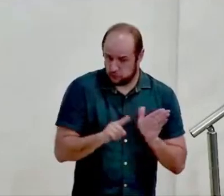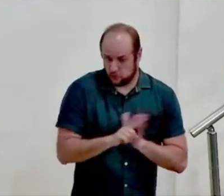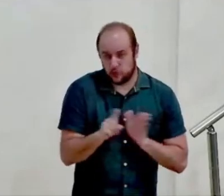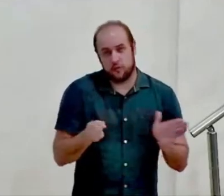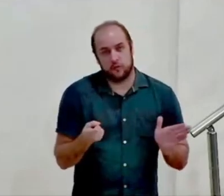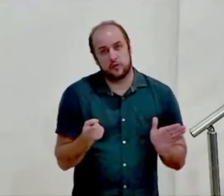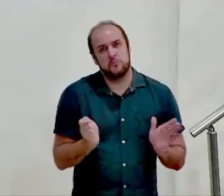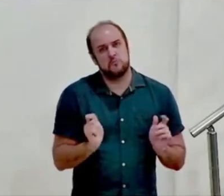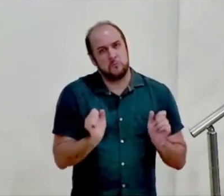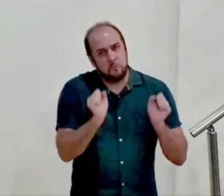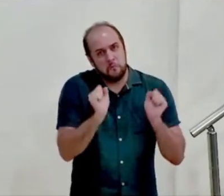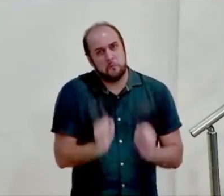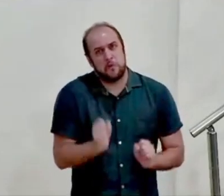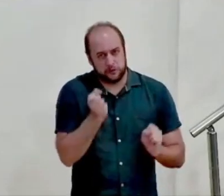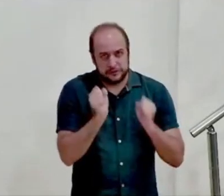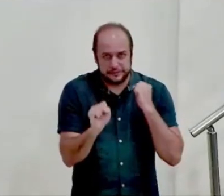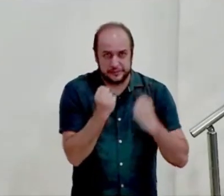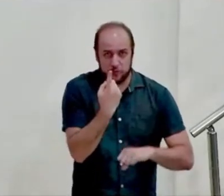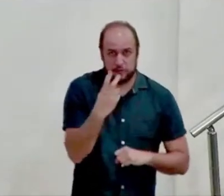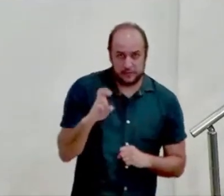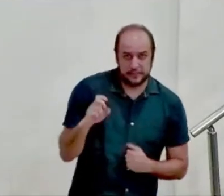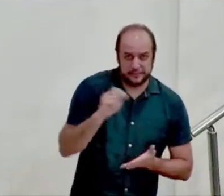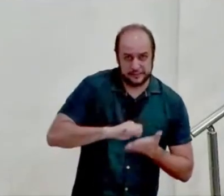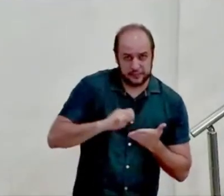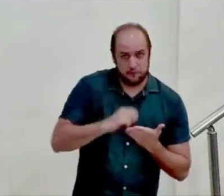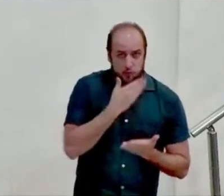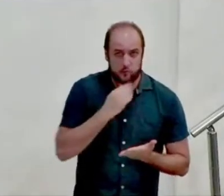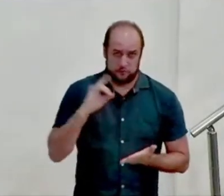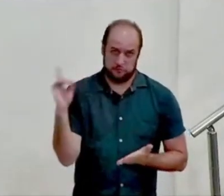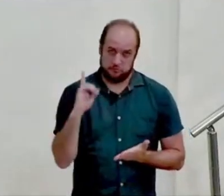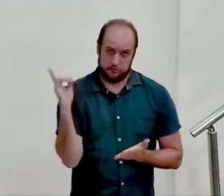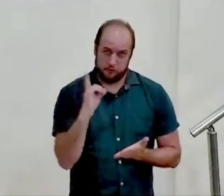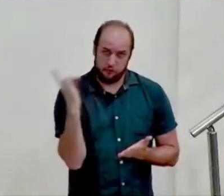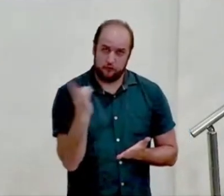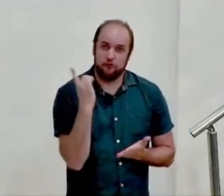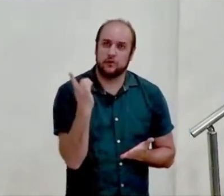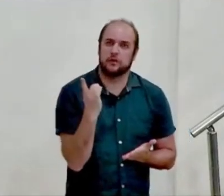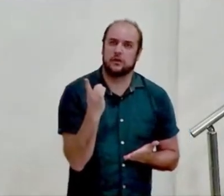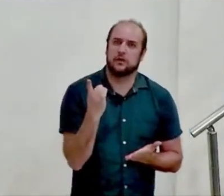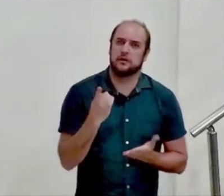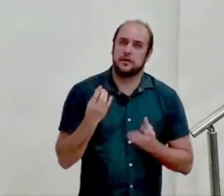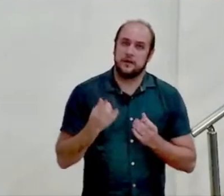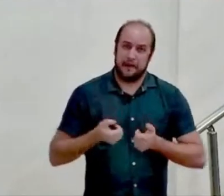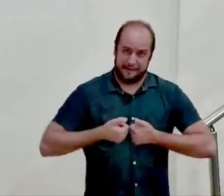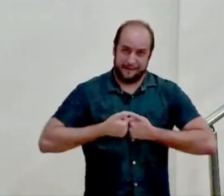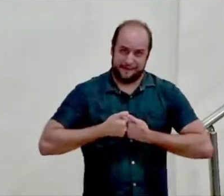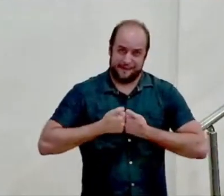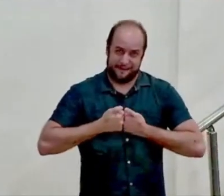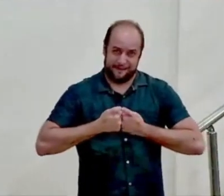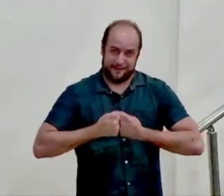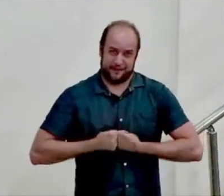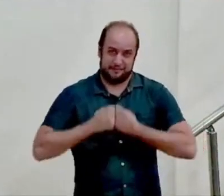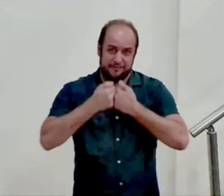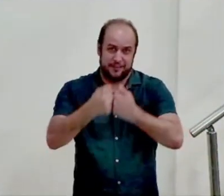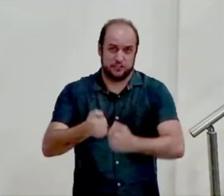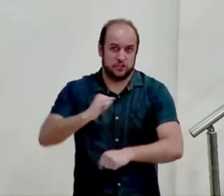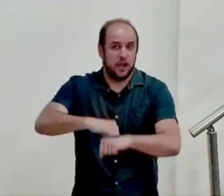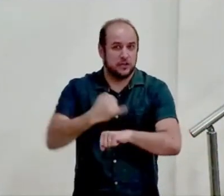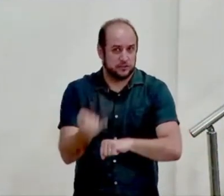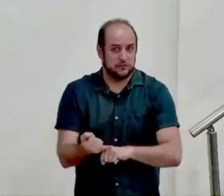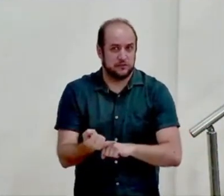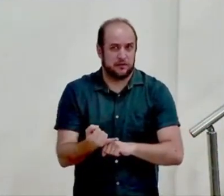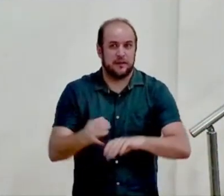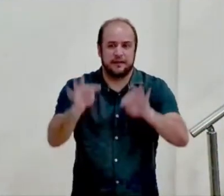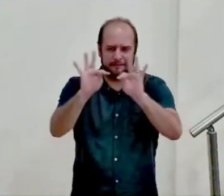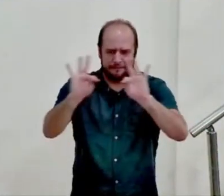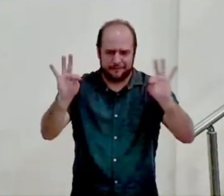boa possibilidade que o Salmo 15 tenha sido escrito por Davi quando ele devolveu a Arca da Aliança a Jerusalém e colocou a tenda